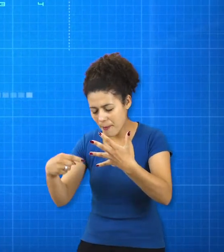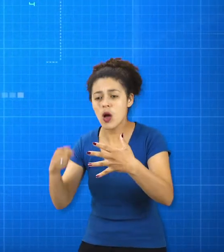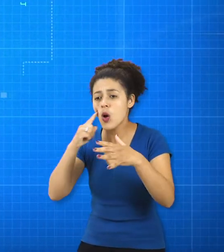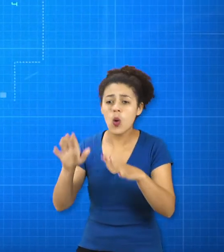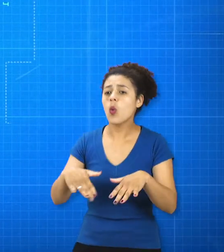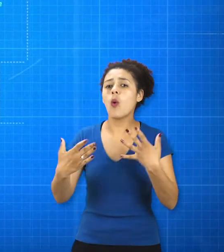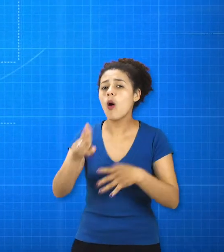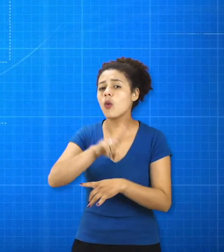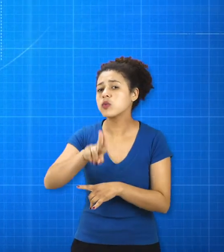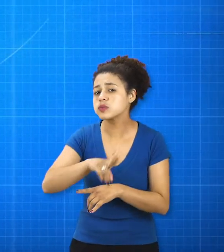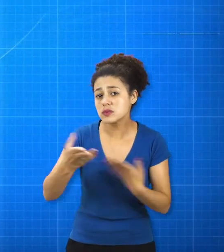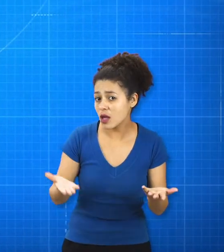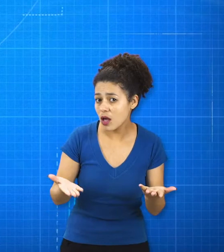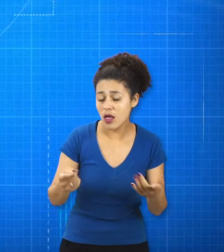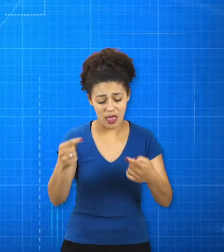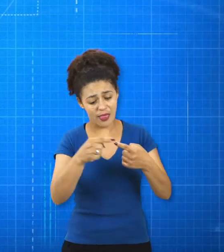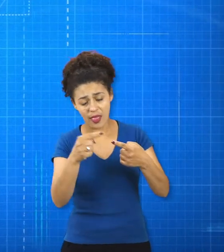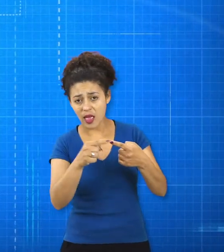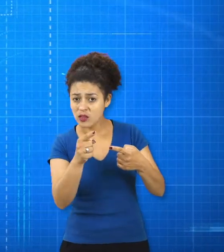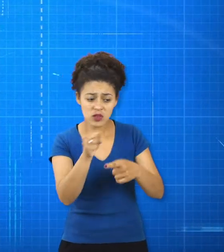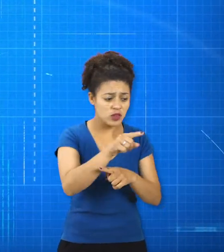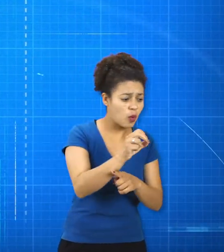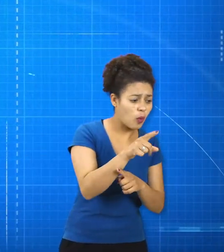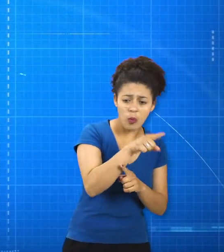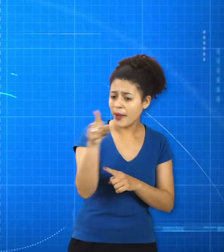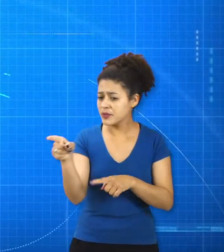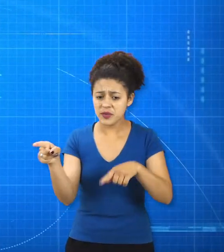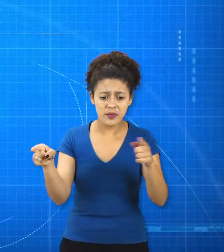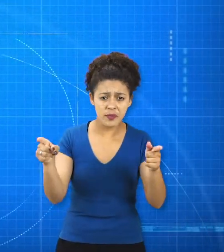vamos usar? Essa ou essa?